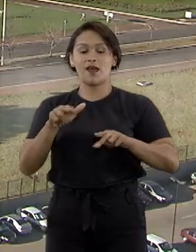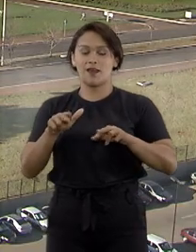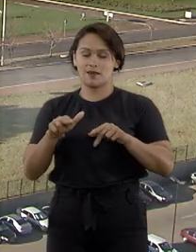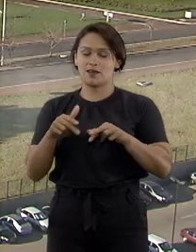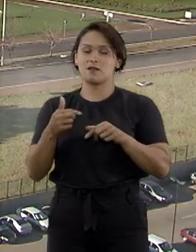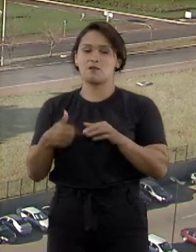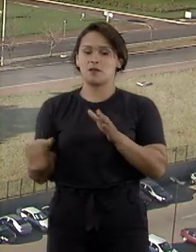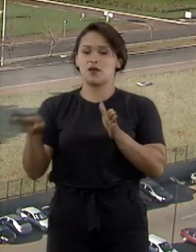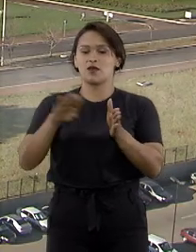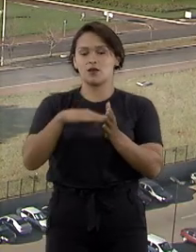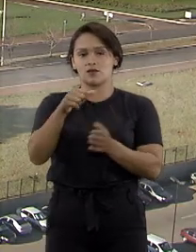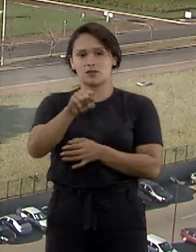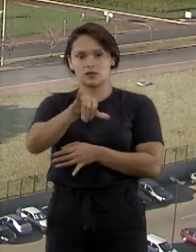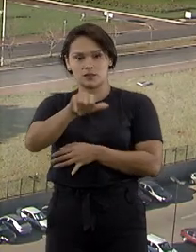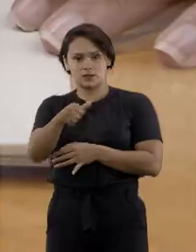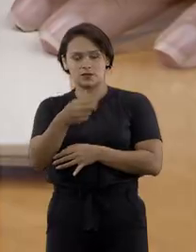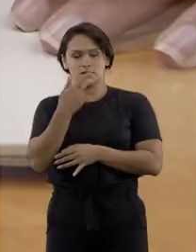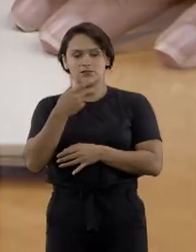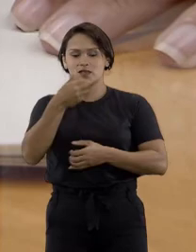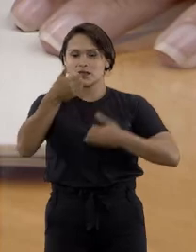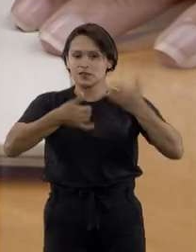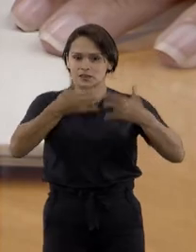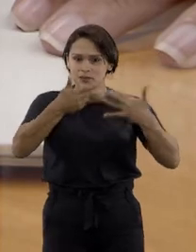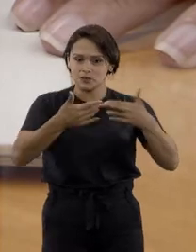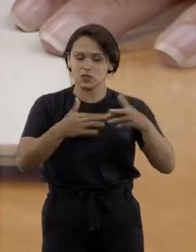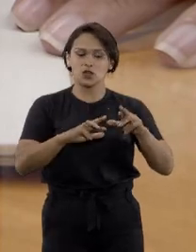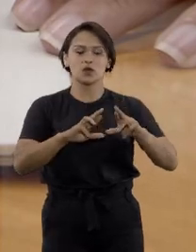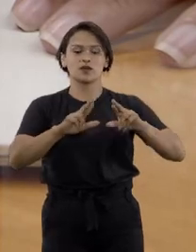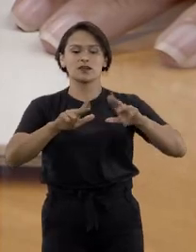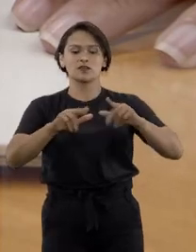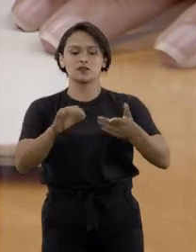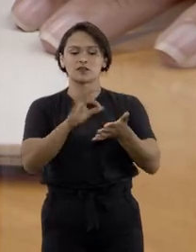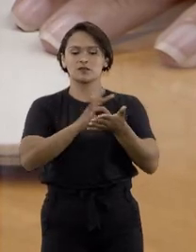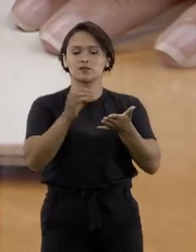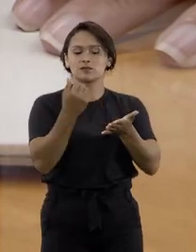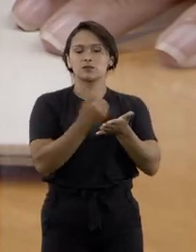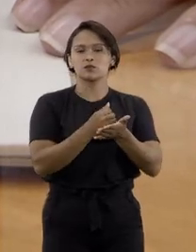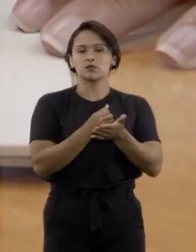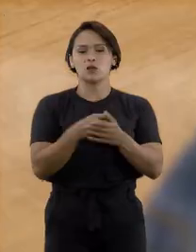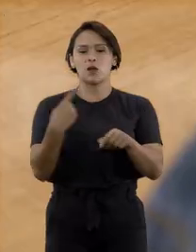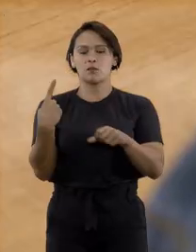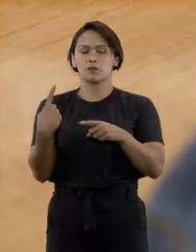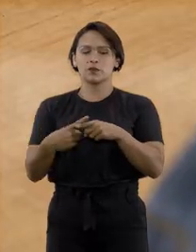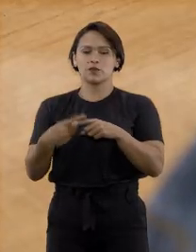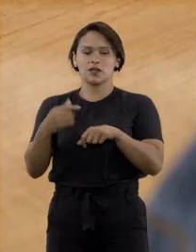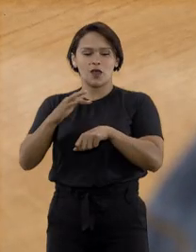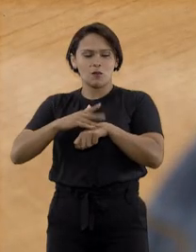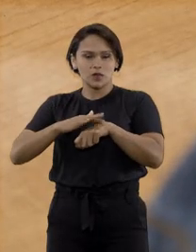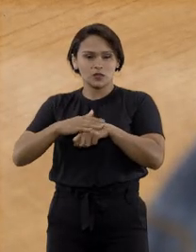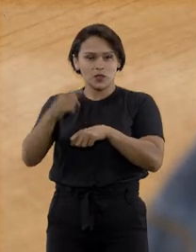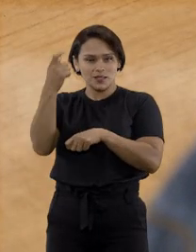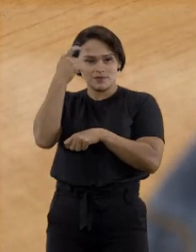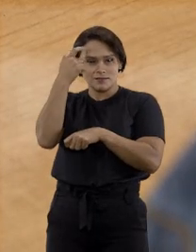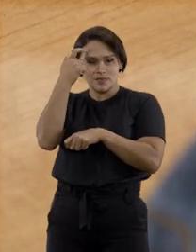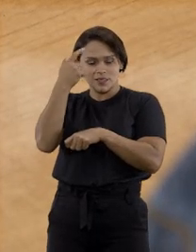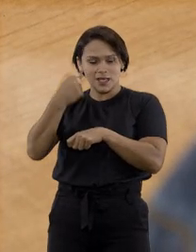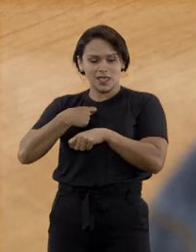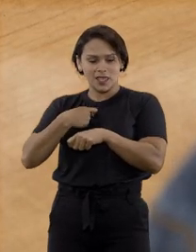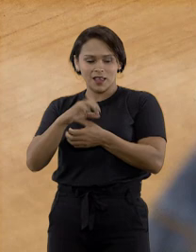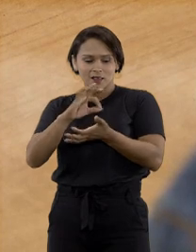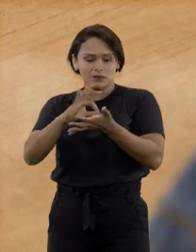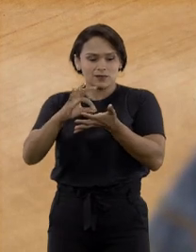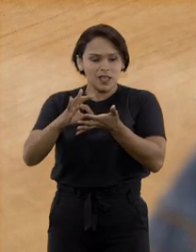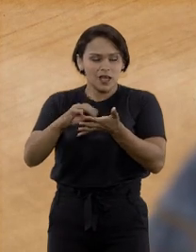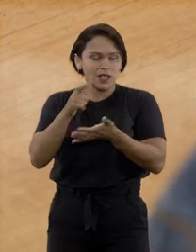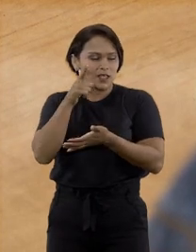recorreu ao STJ. Disse que a divergência da assinatura ocorreu porque a mulher tinha um tumor cerebral e teve a coordenação motora comprometida.